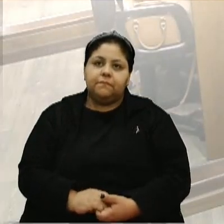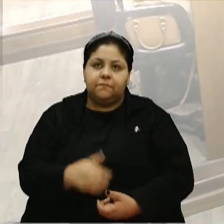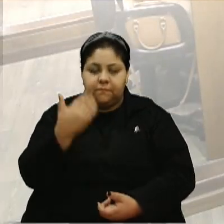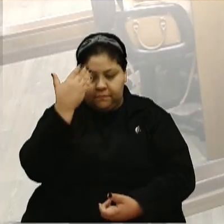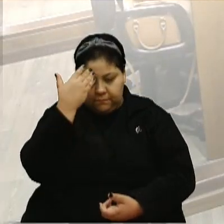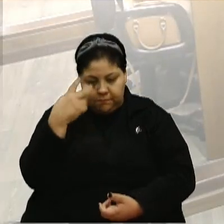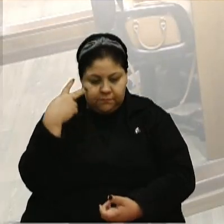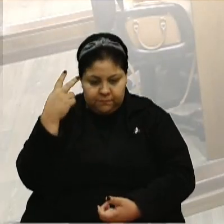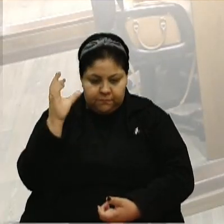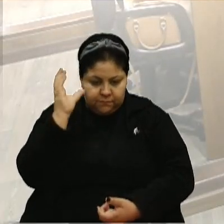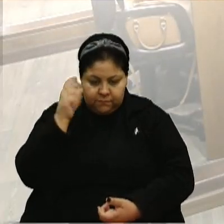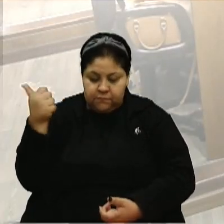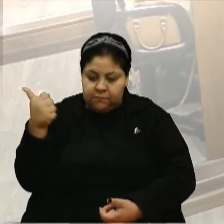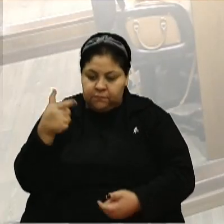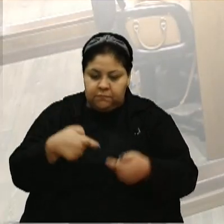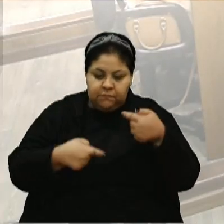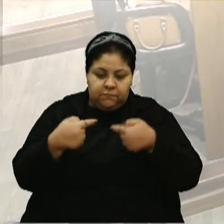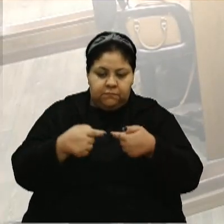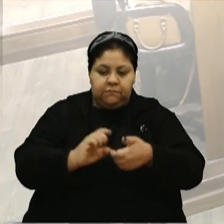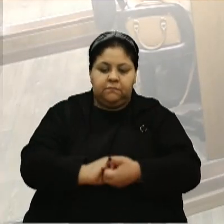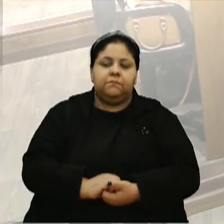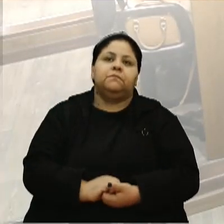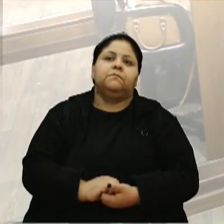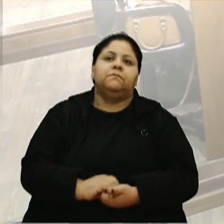Obrigada, vereador Cadori. Em primeira discussão,